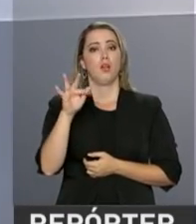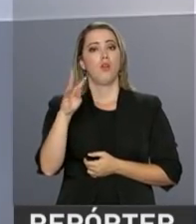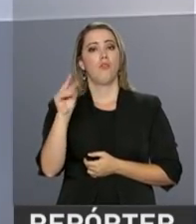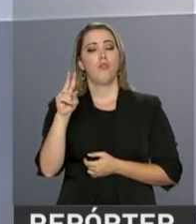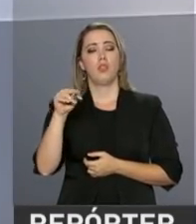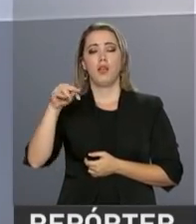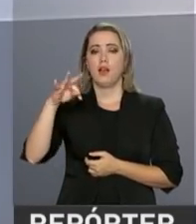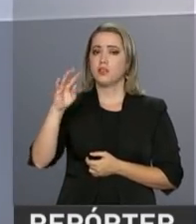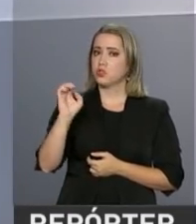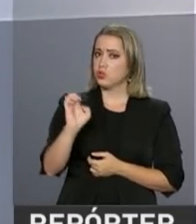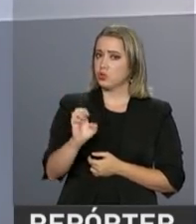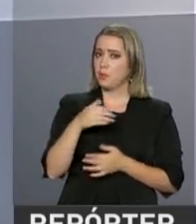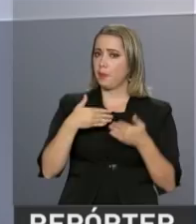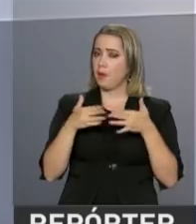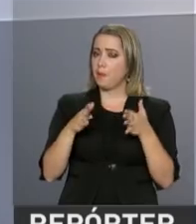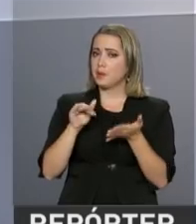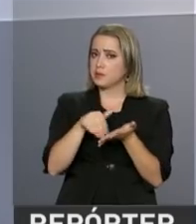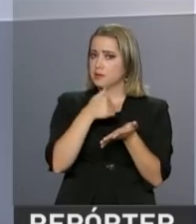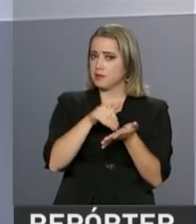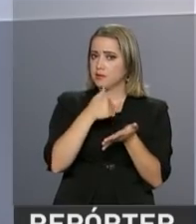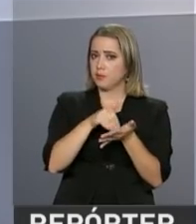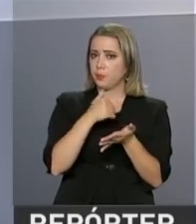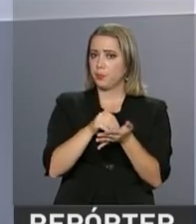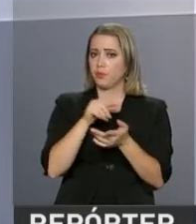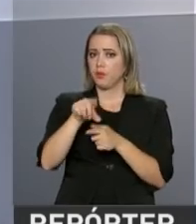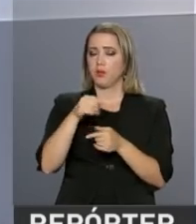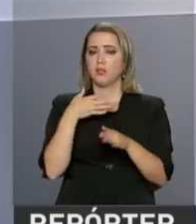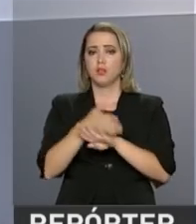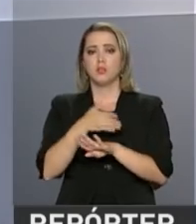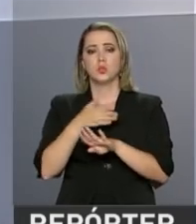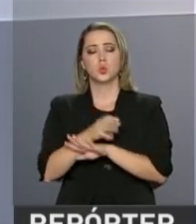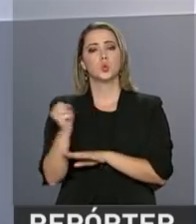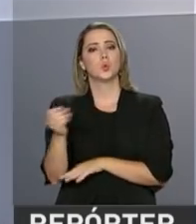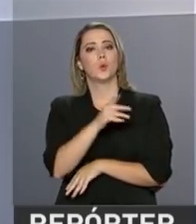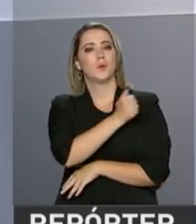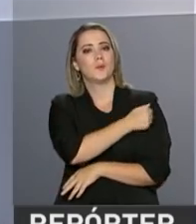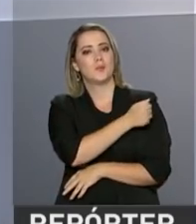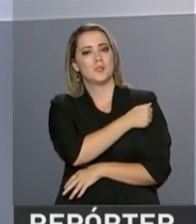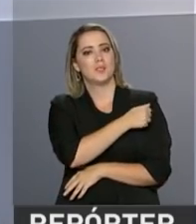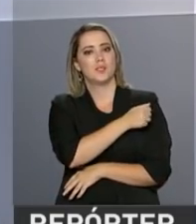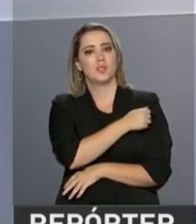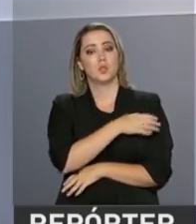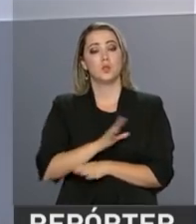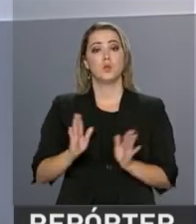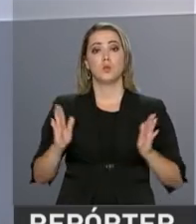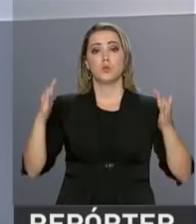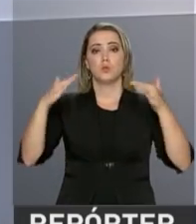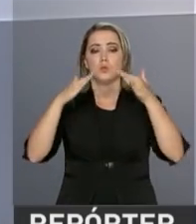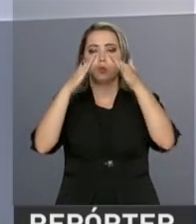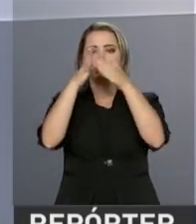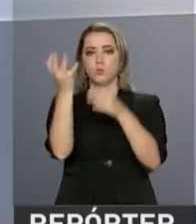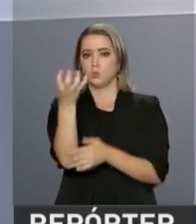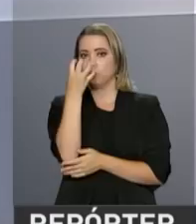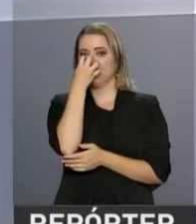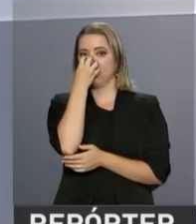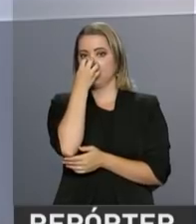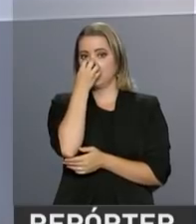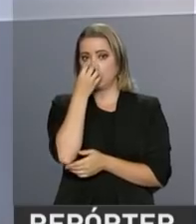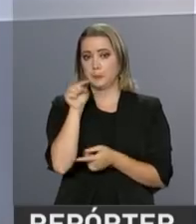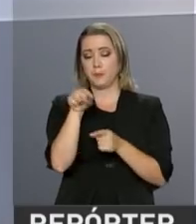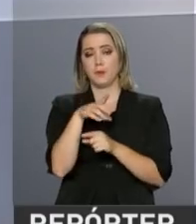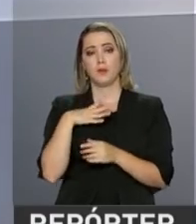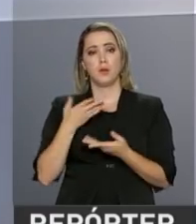de Artes, a FUNARTE, abriu o processo seletivo para a entrada de novos alunos no curso técnico da Escola Nacional de Circo.